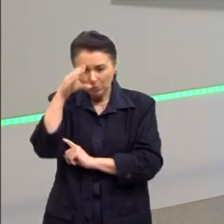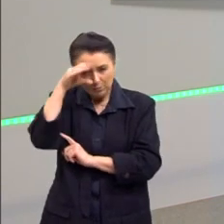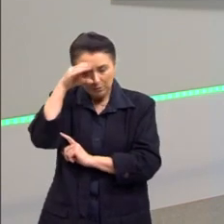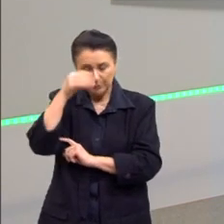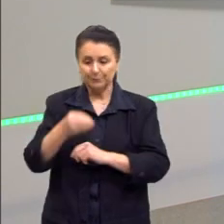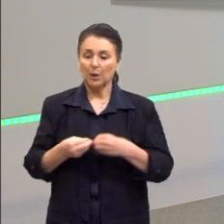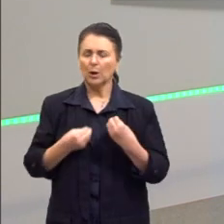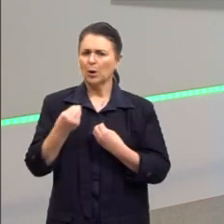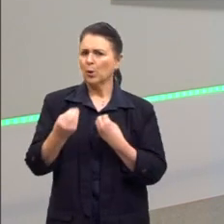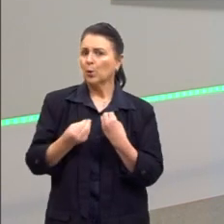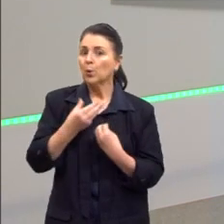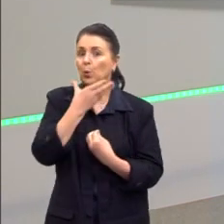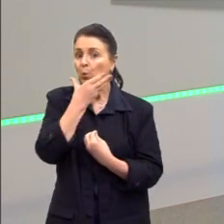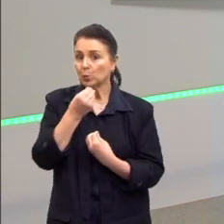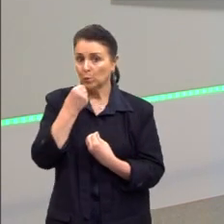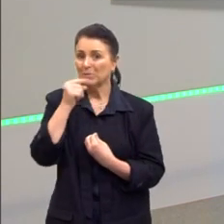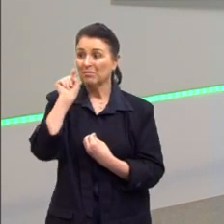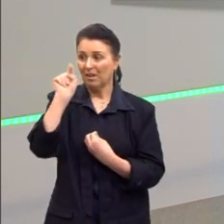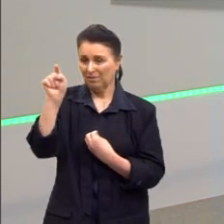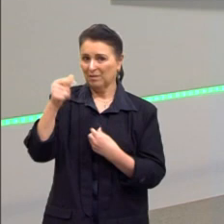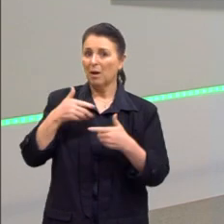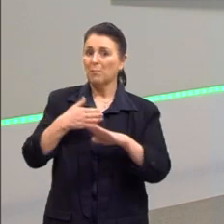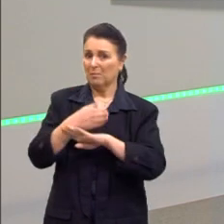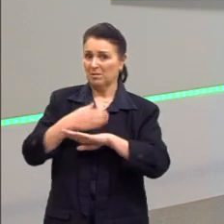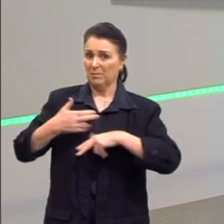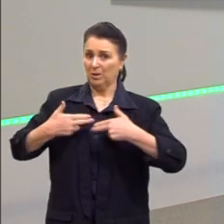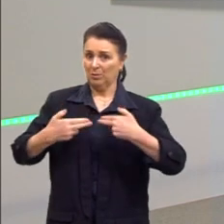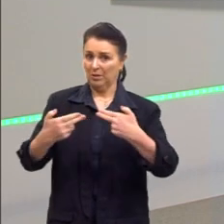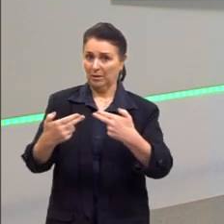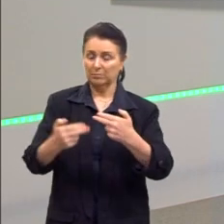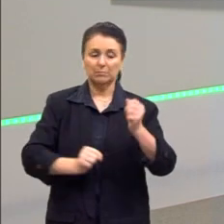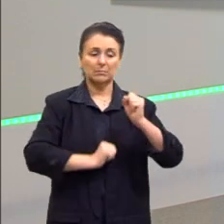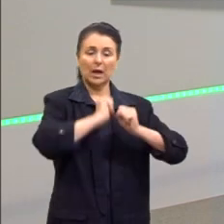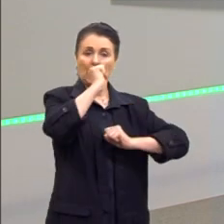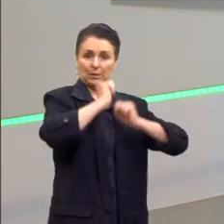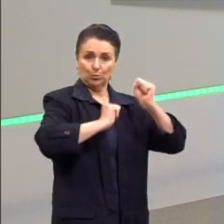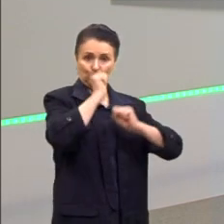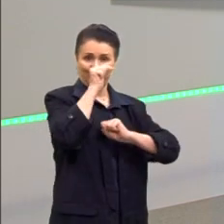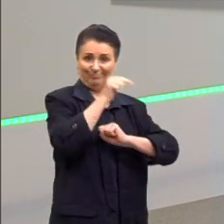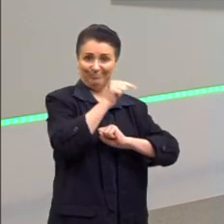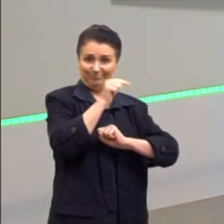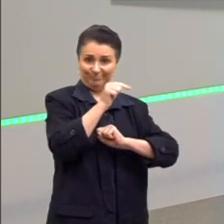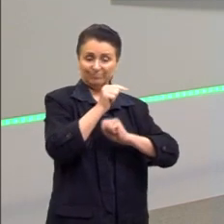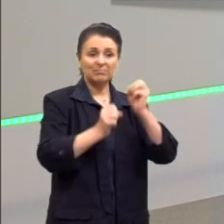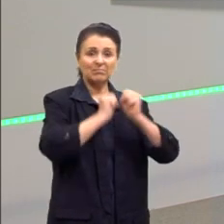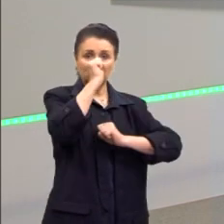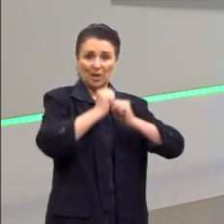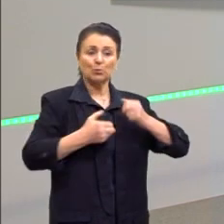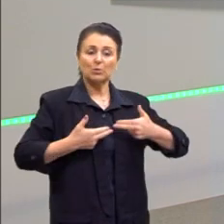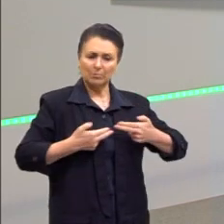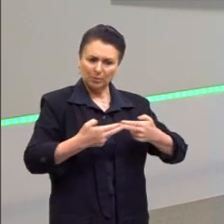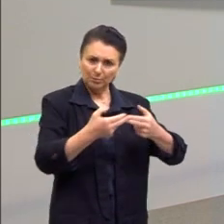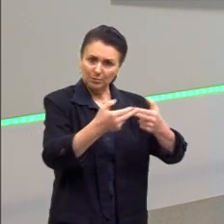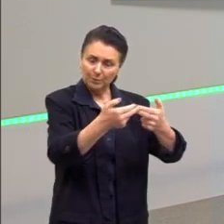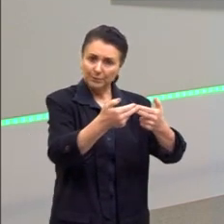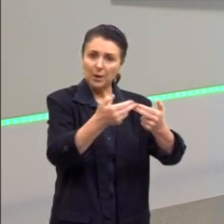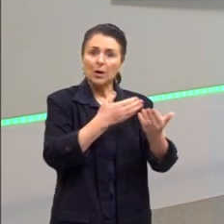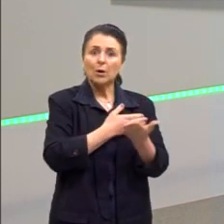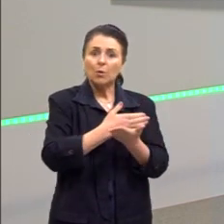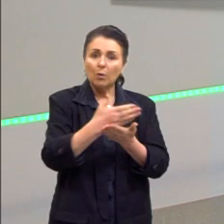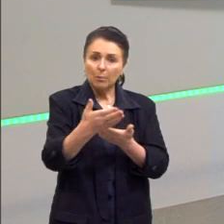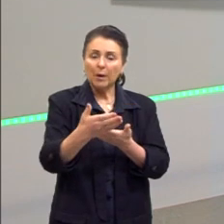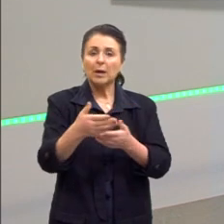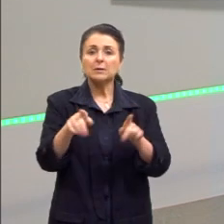homens estavam em grande parte na guerra, as fábricas, as indústrias, inclusive a indústria bélica, começa a empregar mulheres,